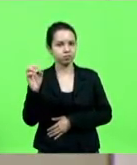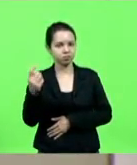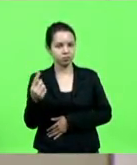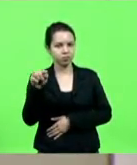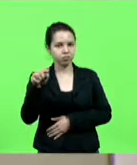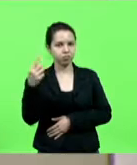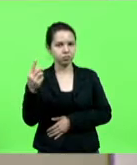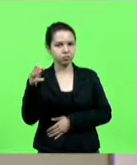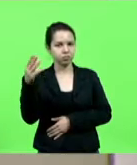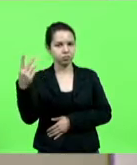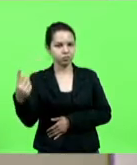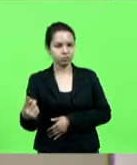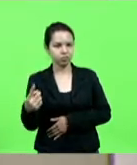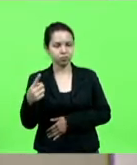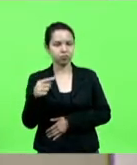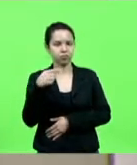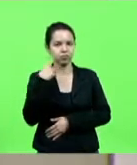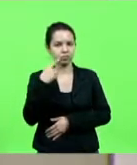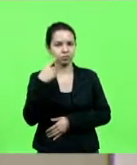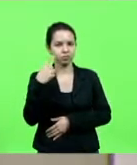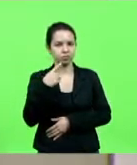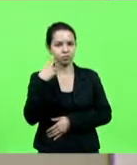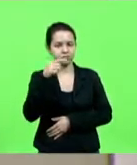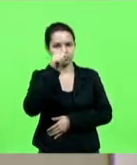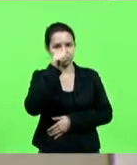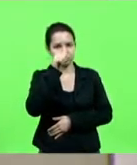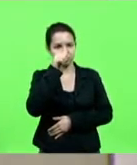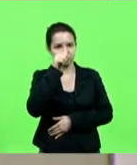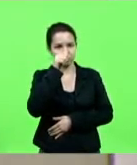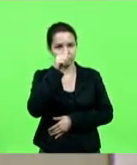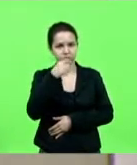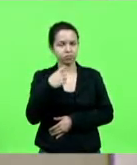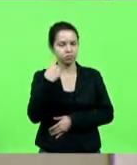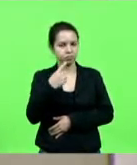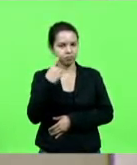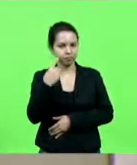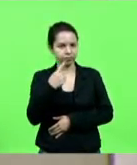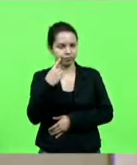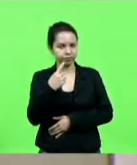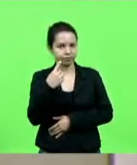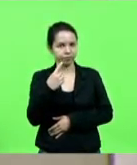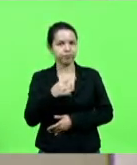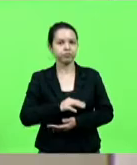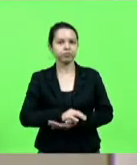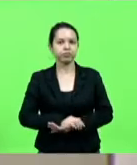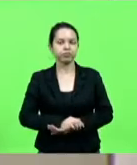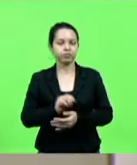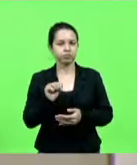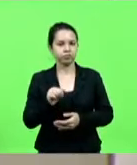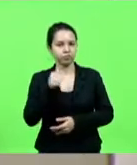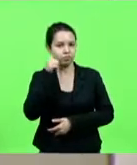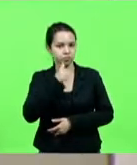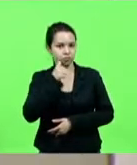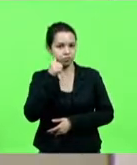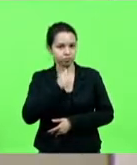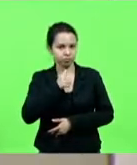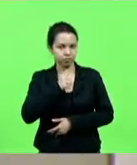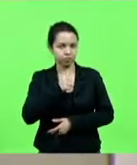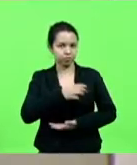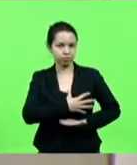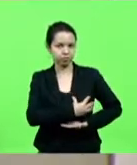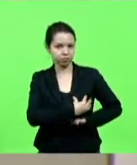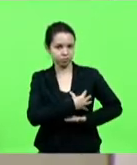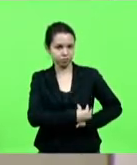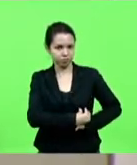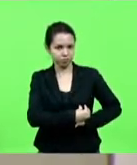Amin, que inclui as lactantes no grupo prioritário do plano estadual de vacinação contra a Covid-19.